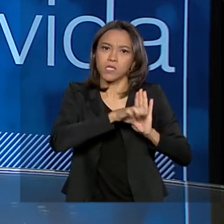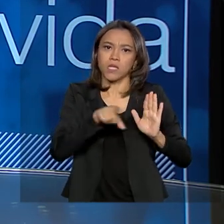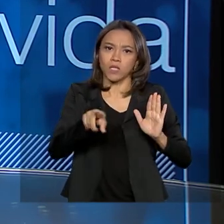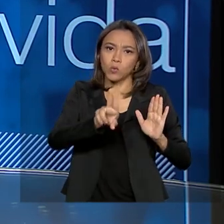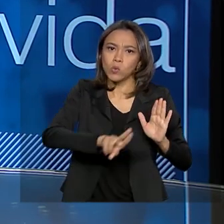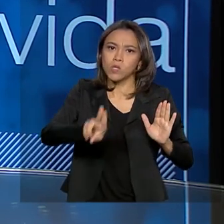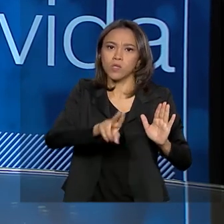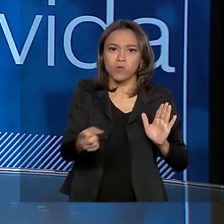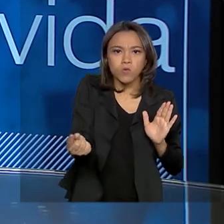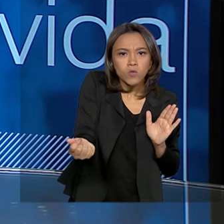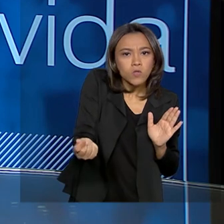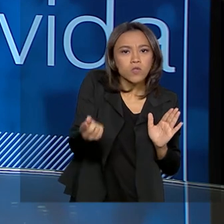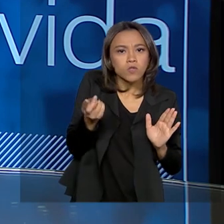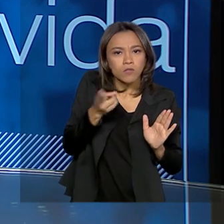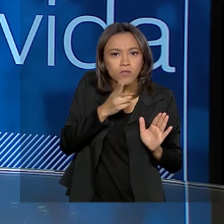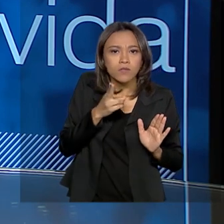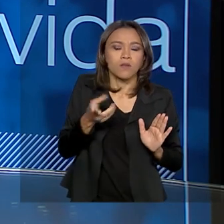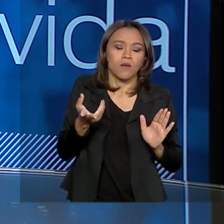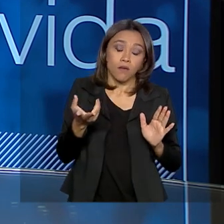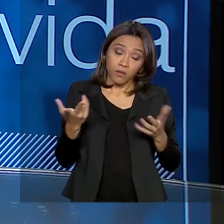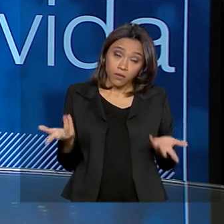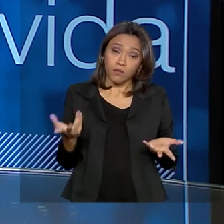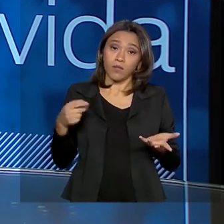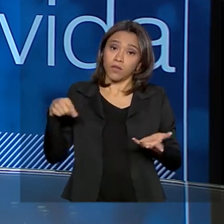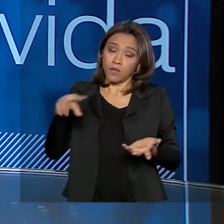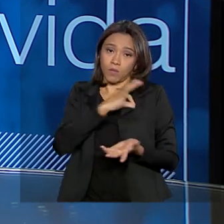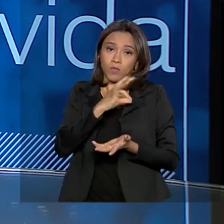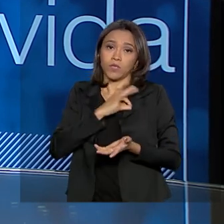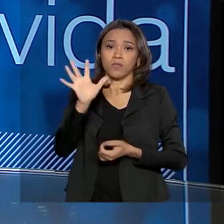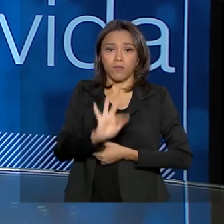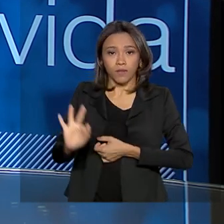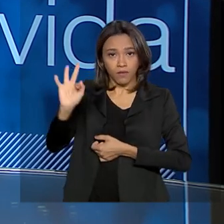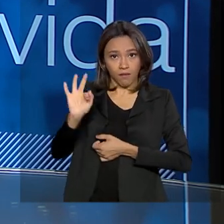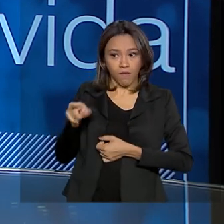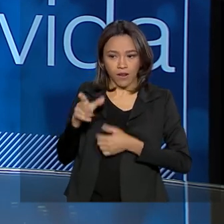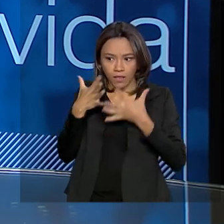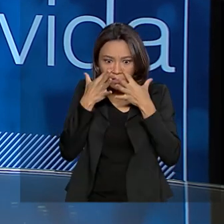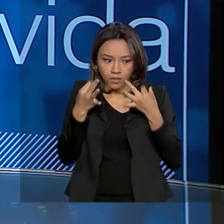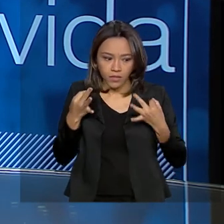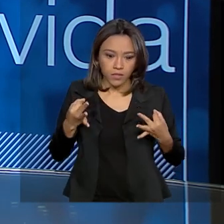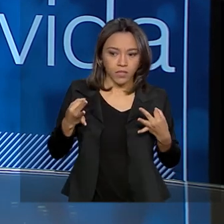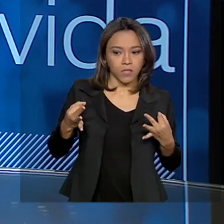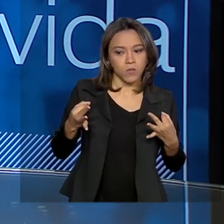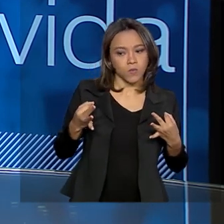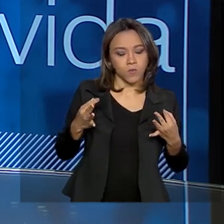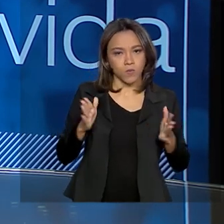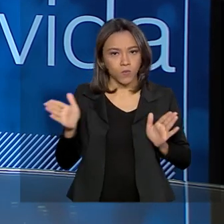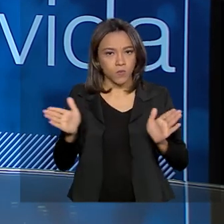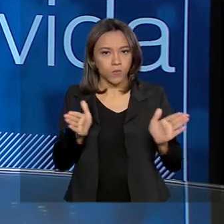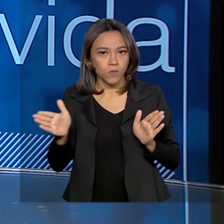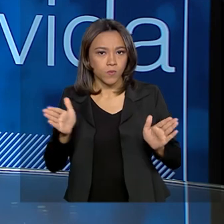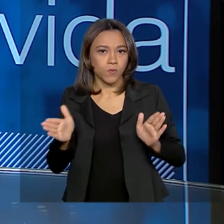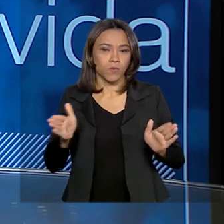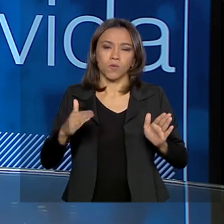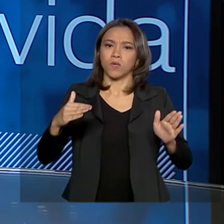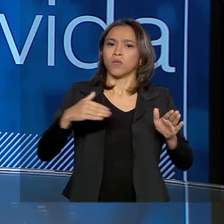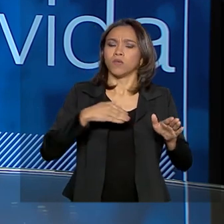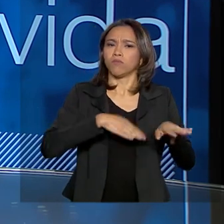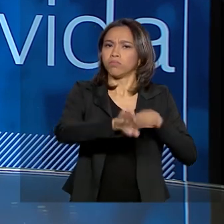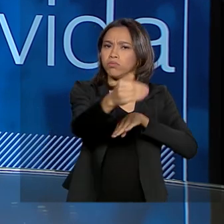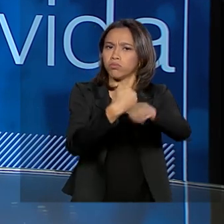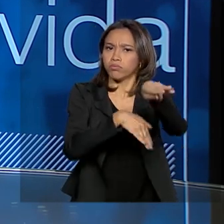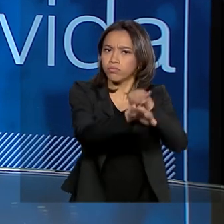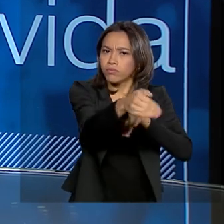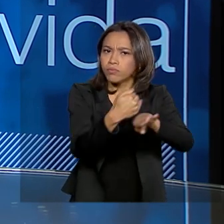recordes, né, e faz com que a Polícia Rodoviária Federal tenha a atenção dividida entre o trânsito e a questão da